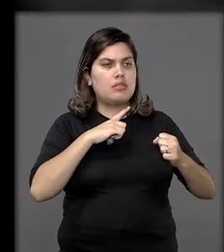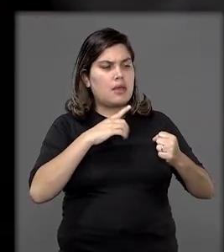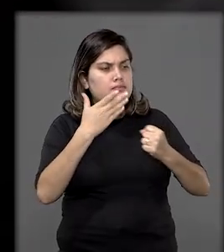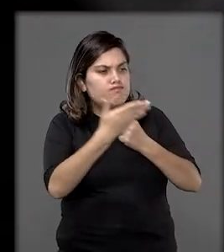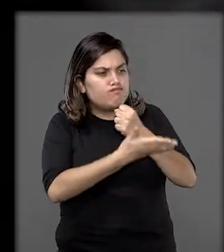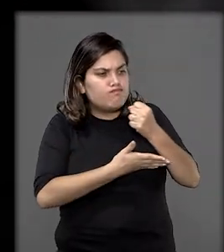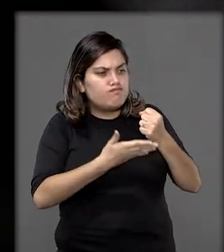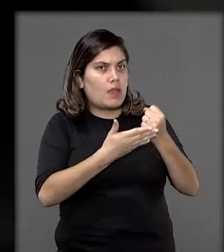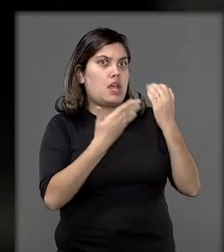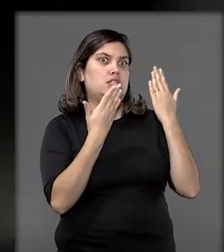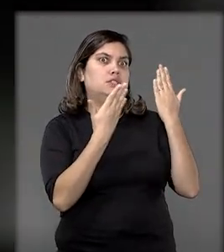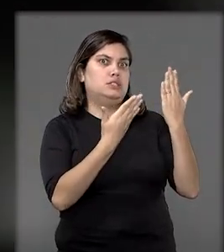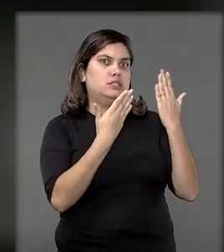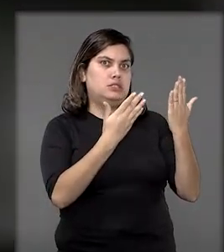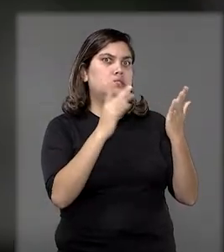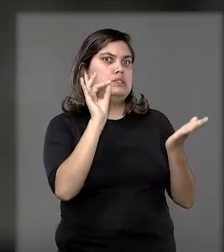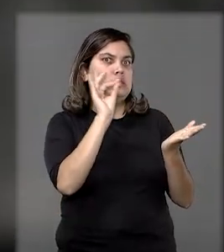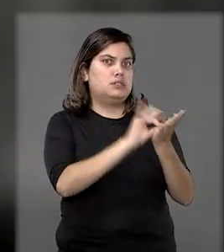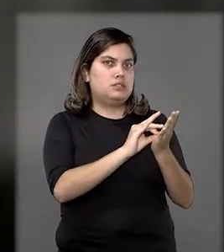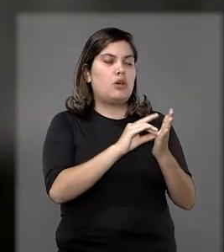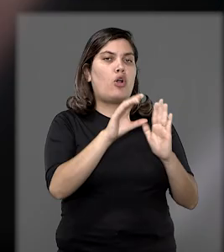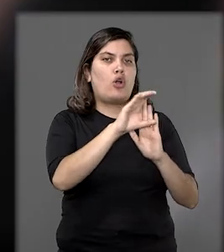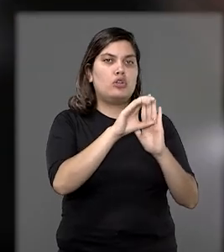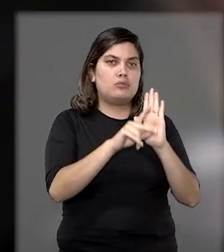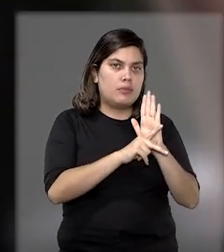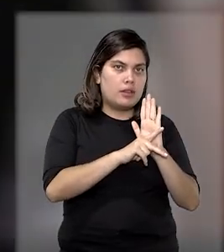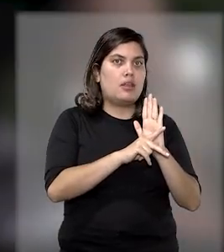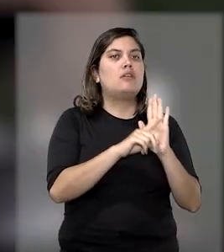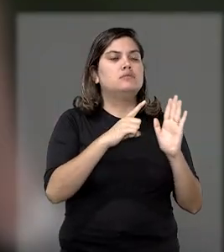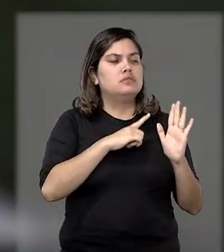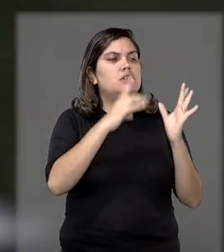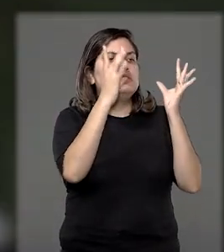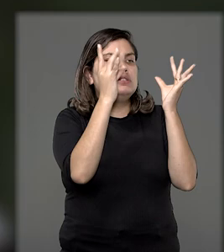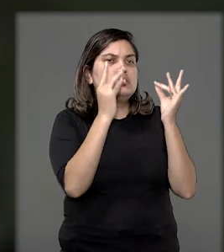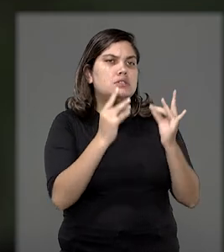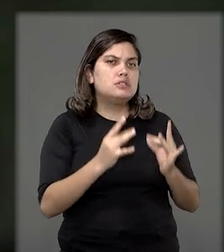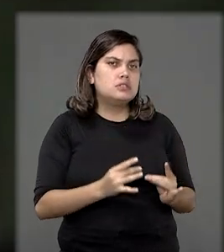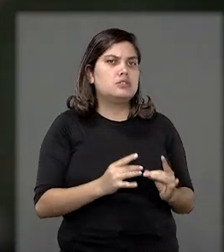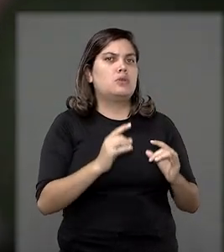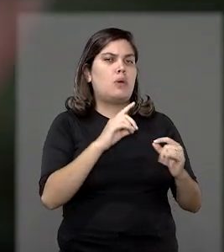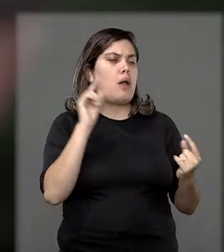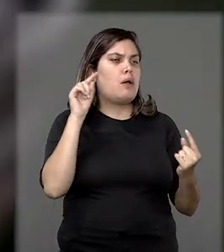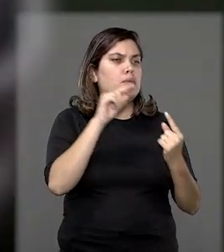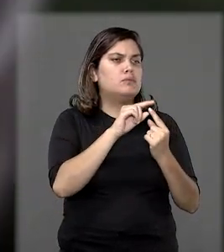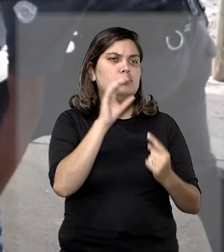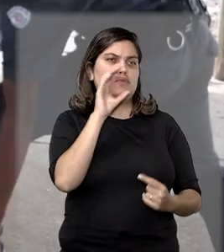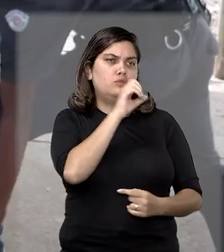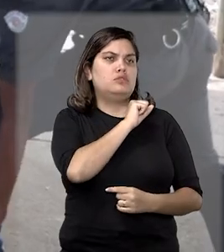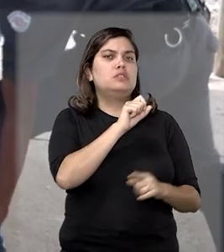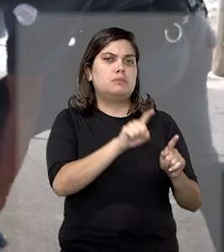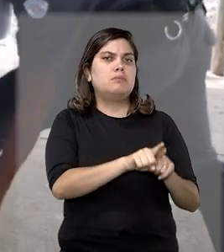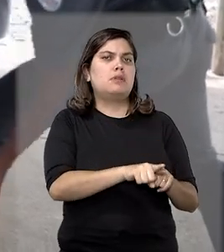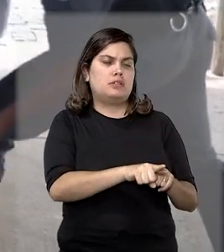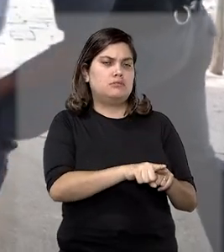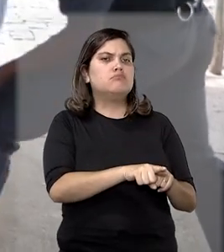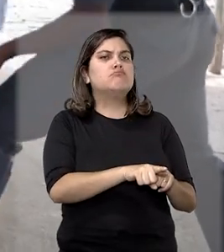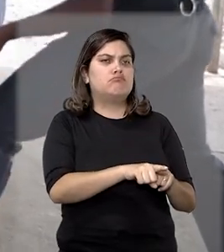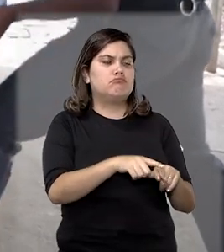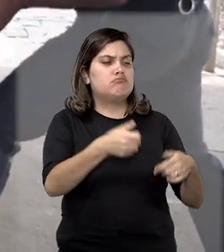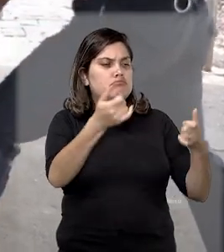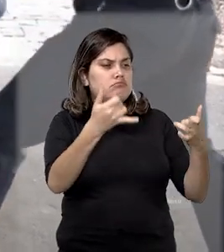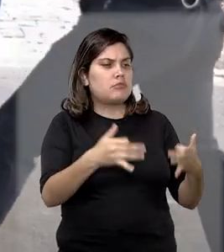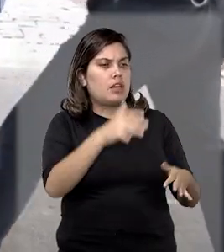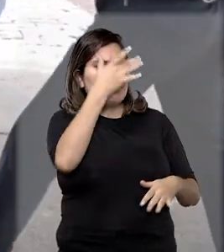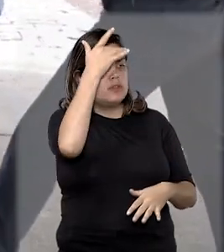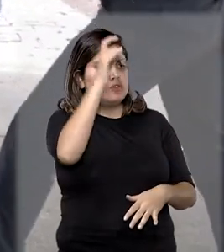afundada suspeita a que se refere o Código de Processo Penal seja descrita de modo objetivo e justificada por